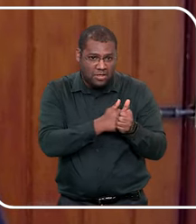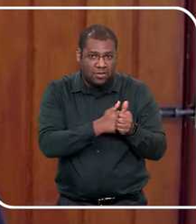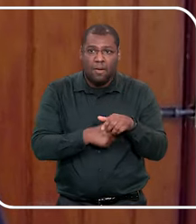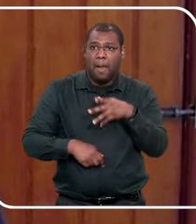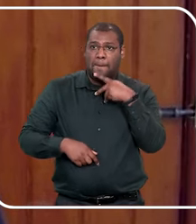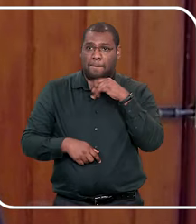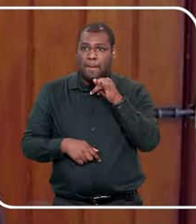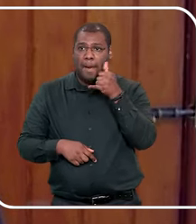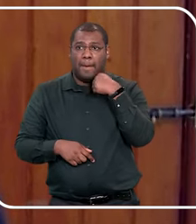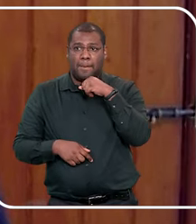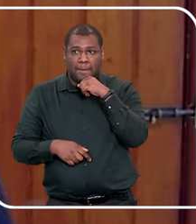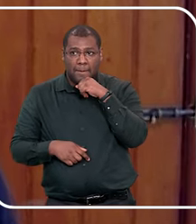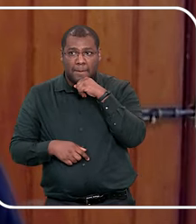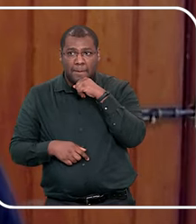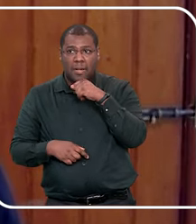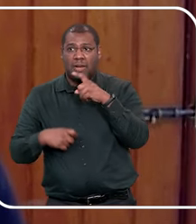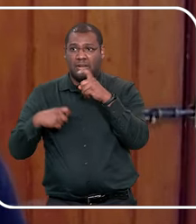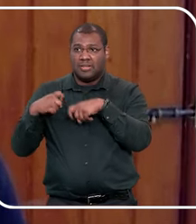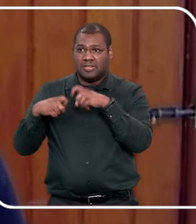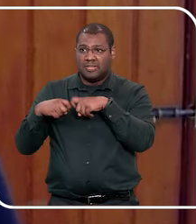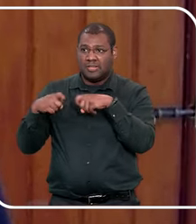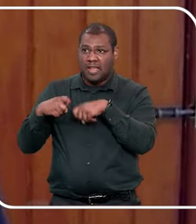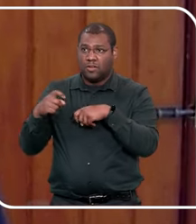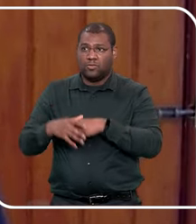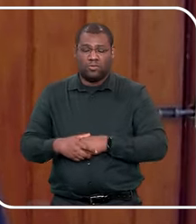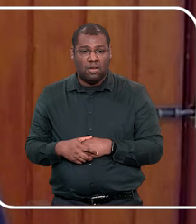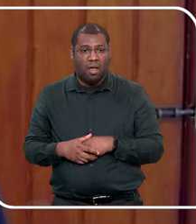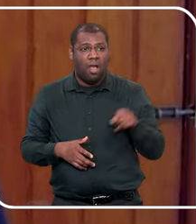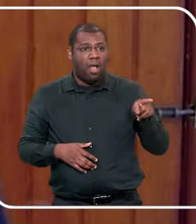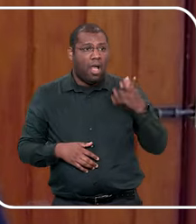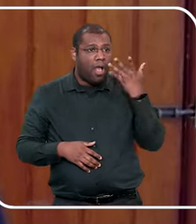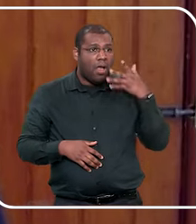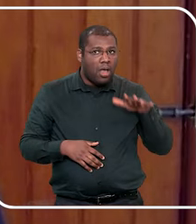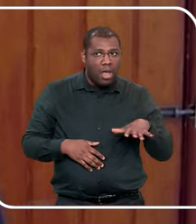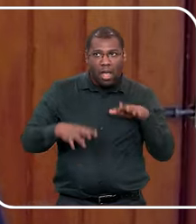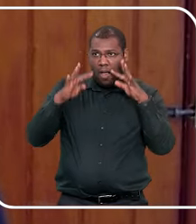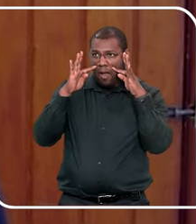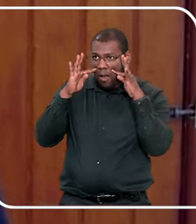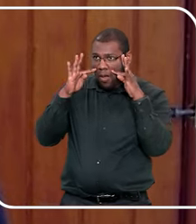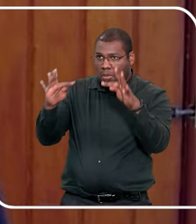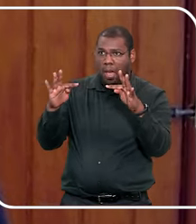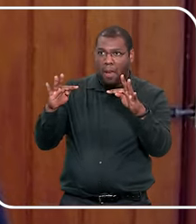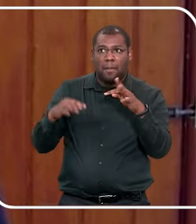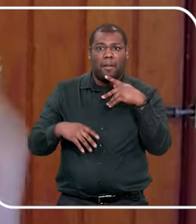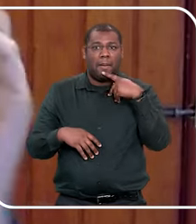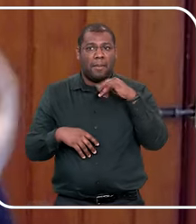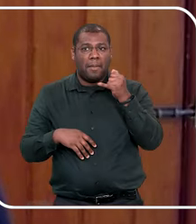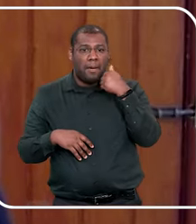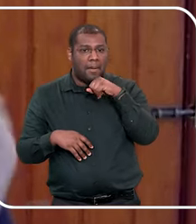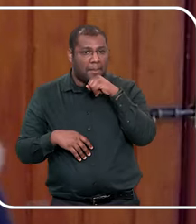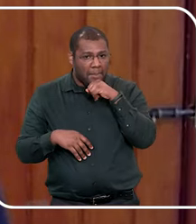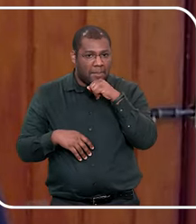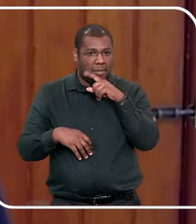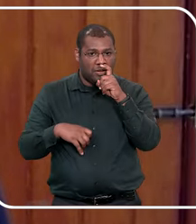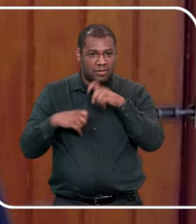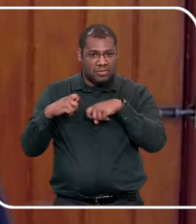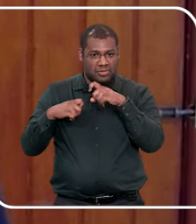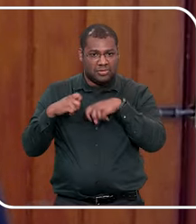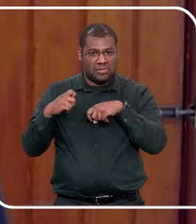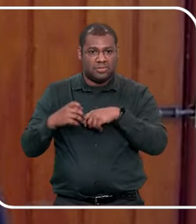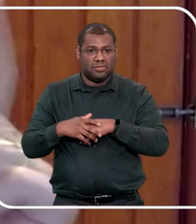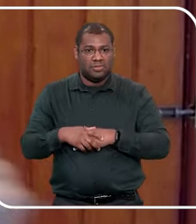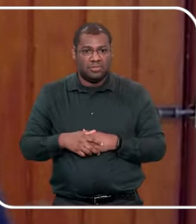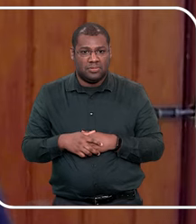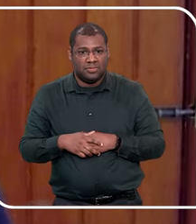ato de você ter relação sexual no mesmo conto com a criança, mesmo que ela esteja dormindo, primeiro, quem aí não foi criança,